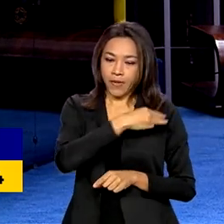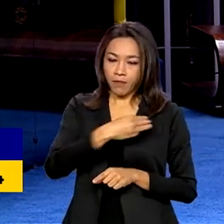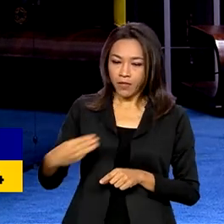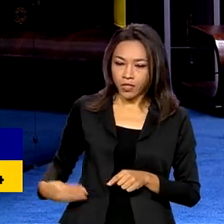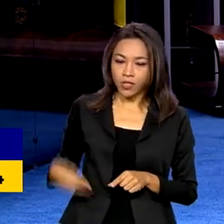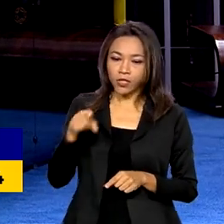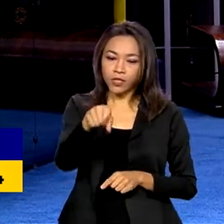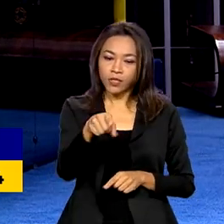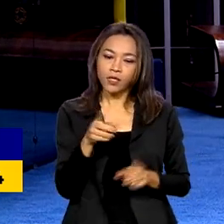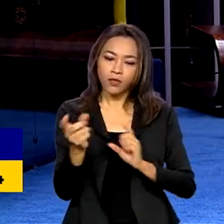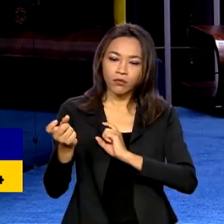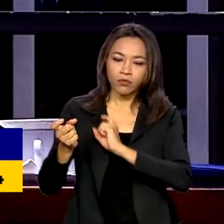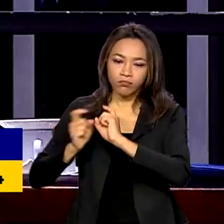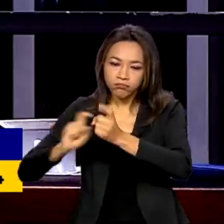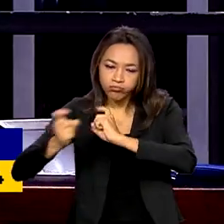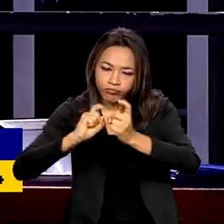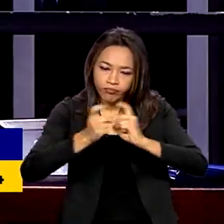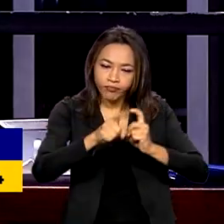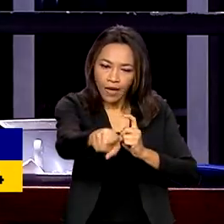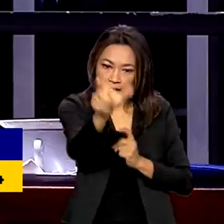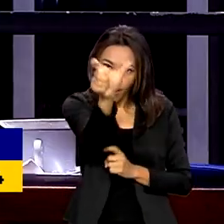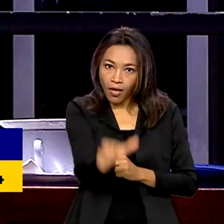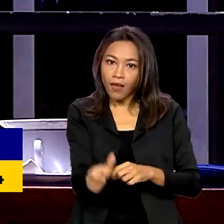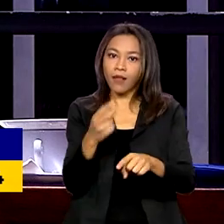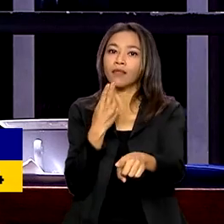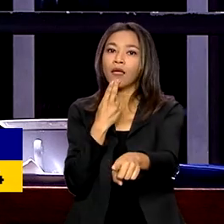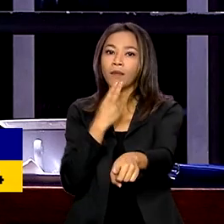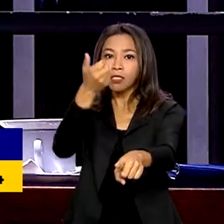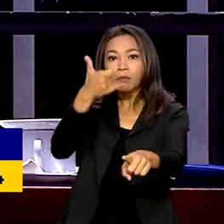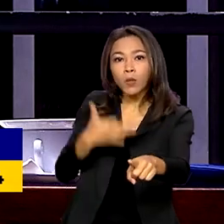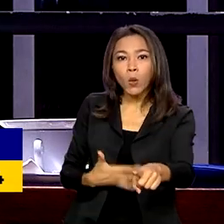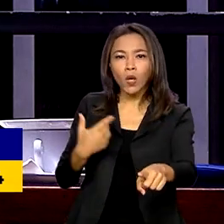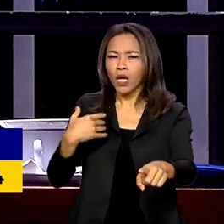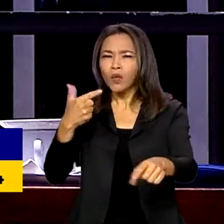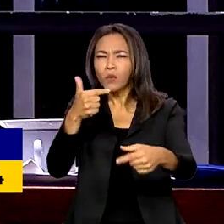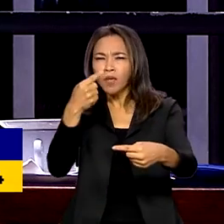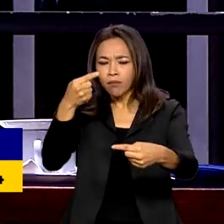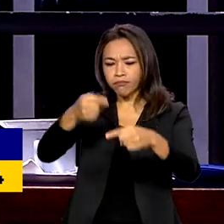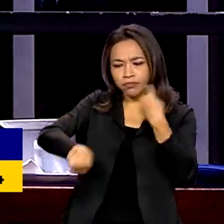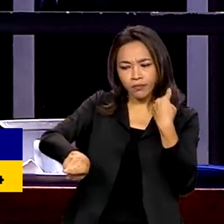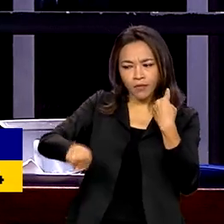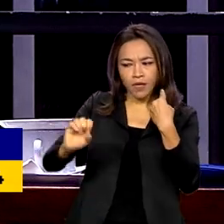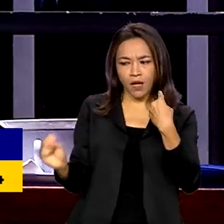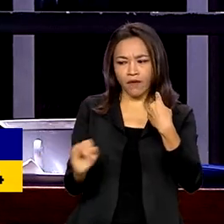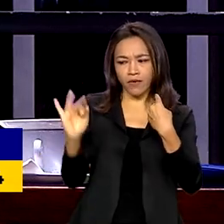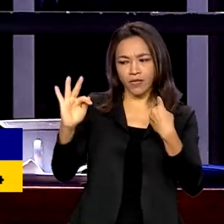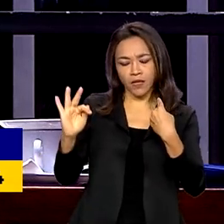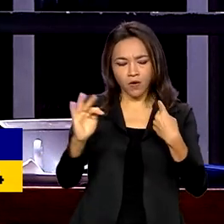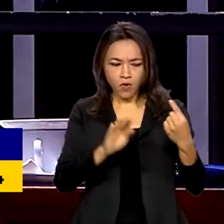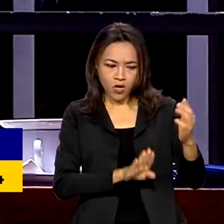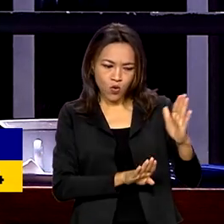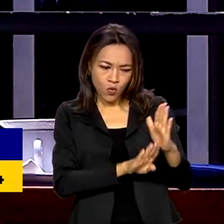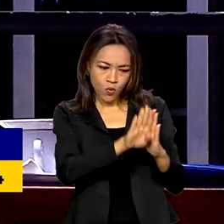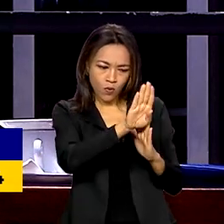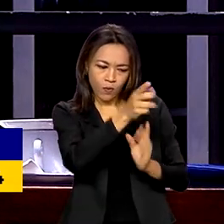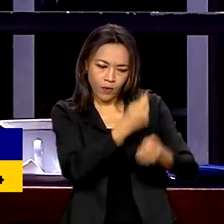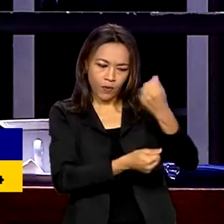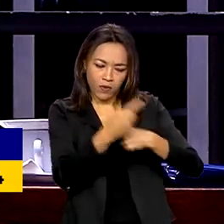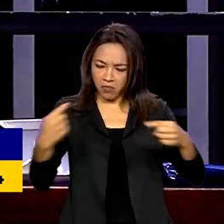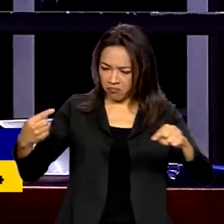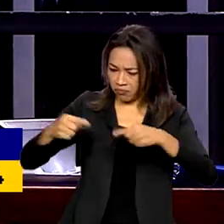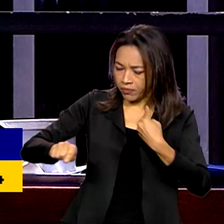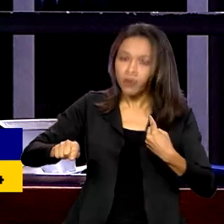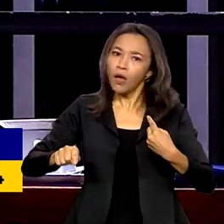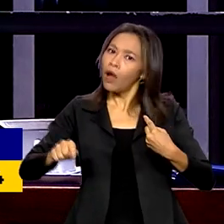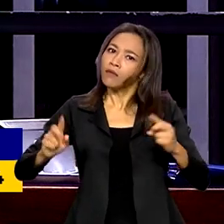Orçamento, Simone Tebet, disse que não há contradição entre a inflação e o crescimento econômico e pediu